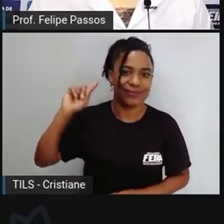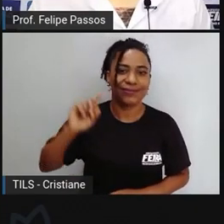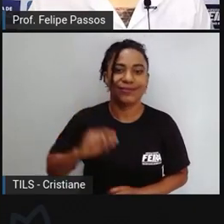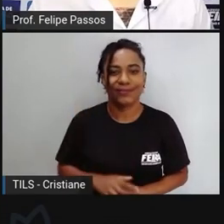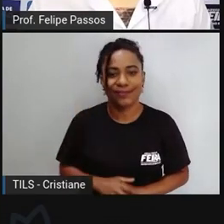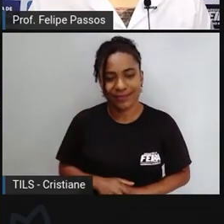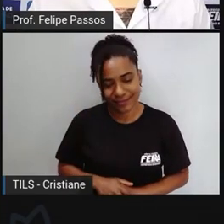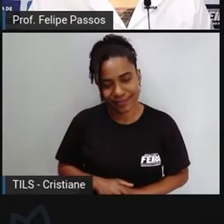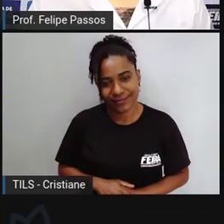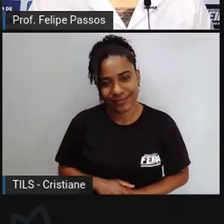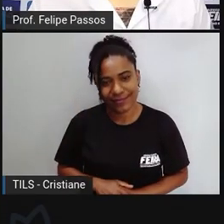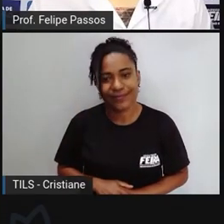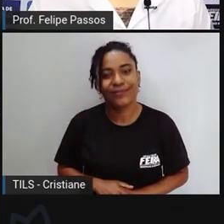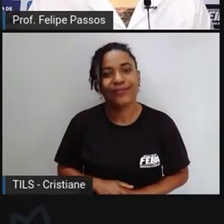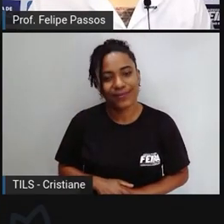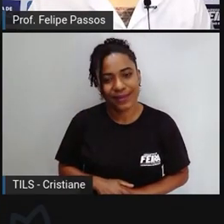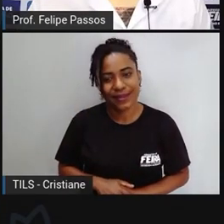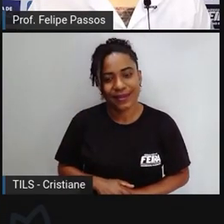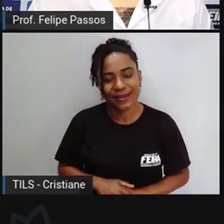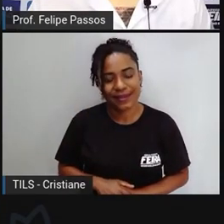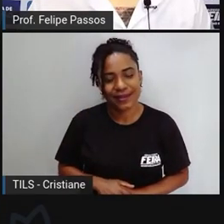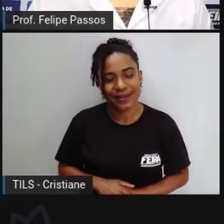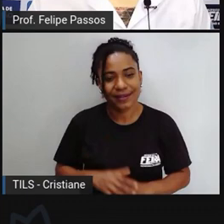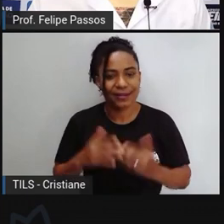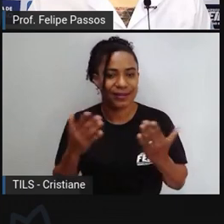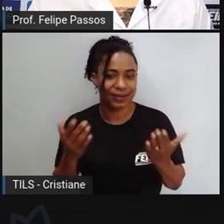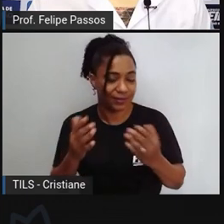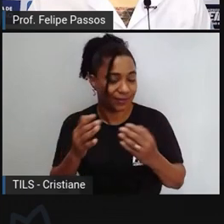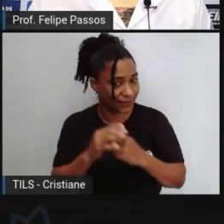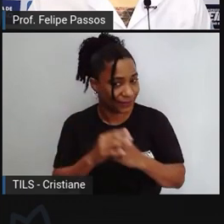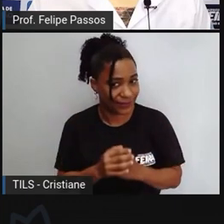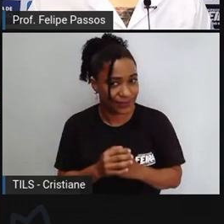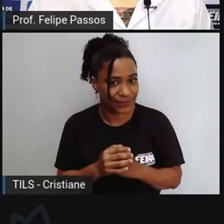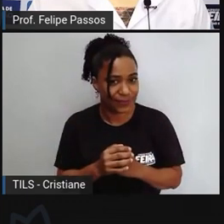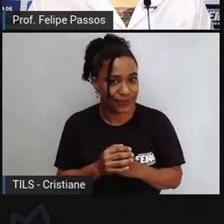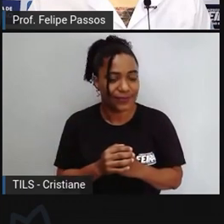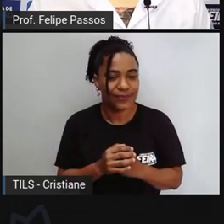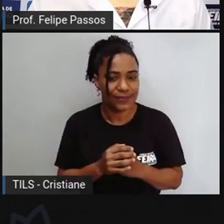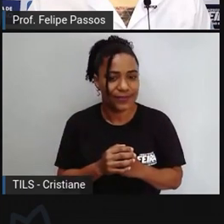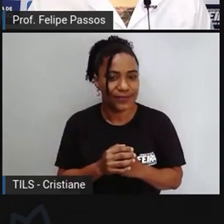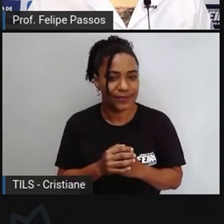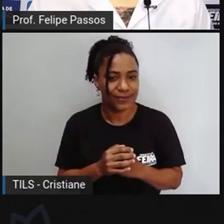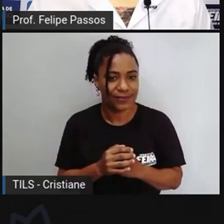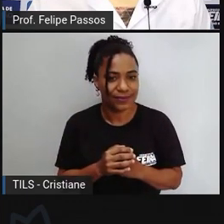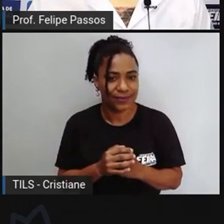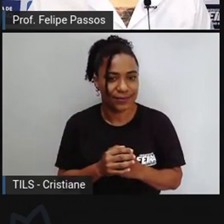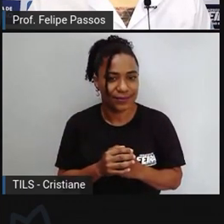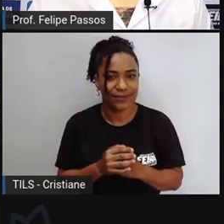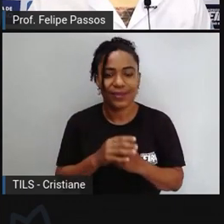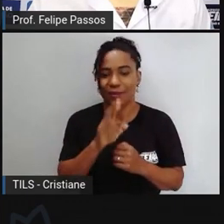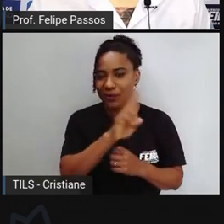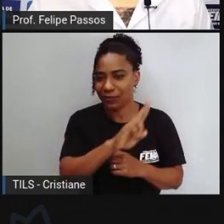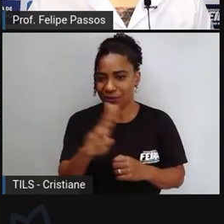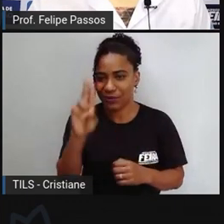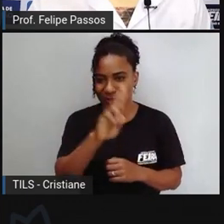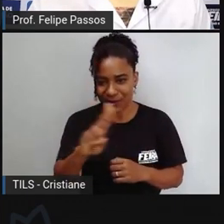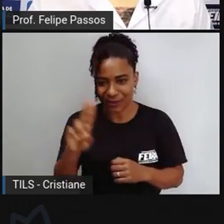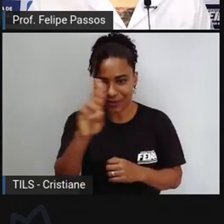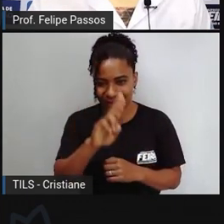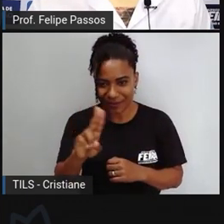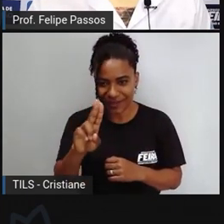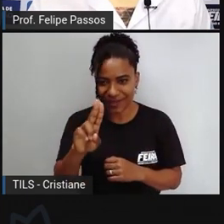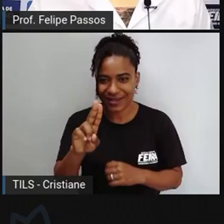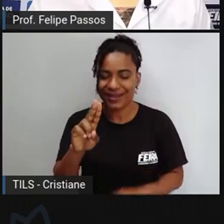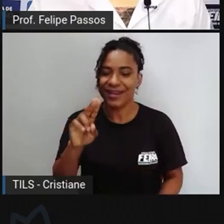nunca deveria ter deixado de ser Santana dos